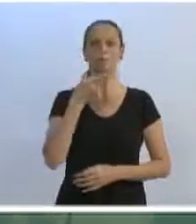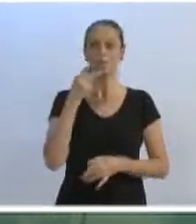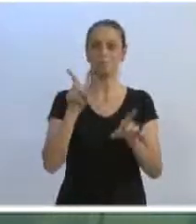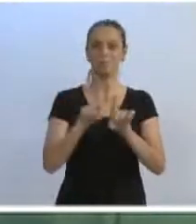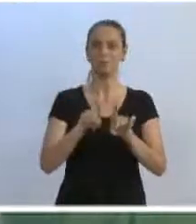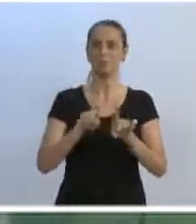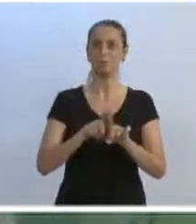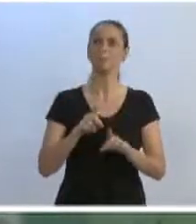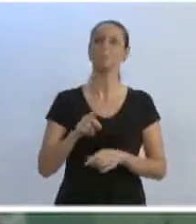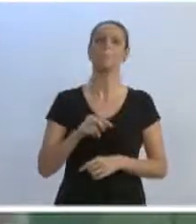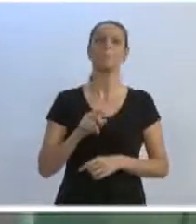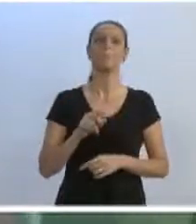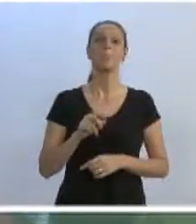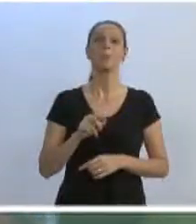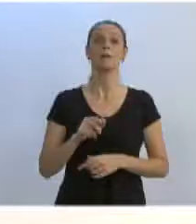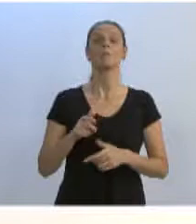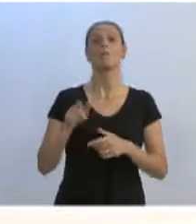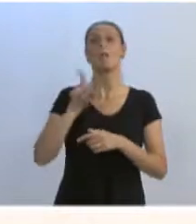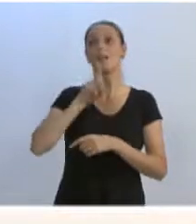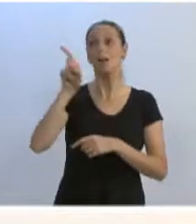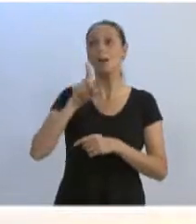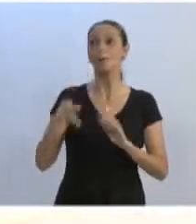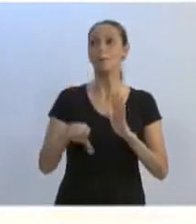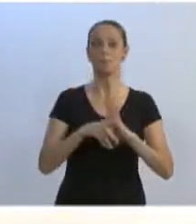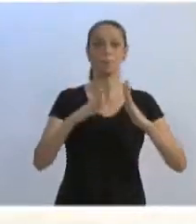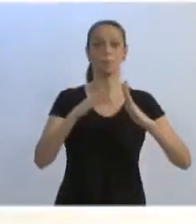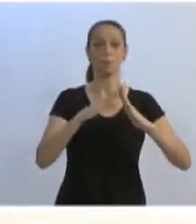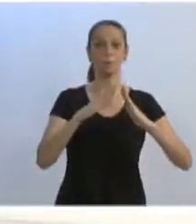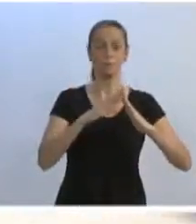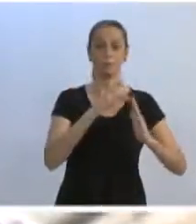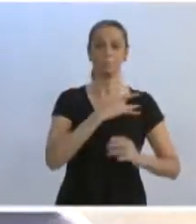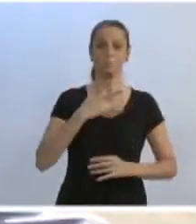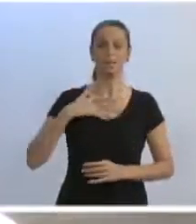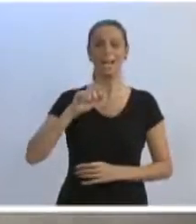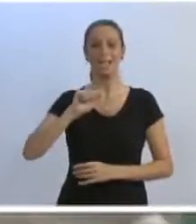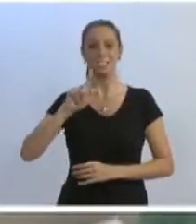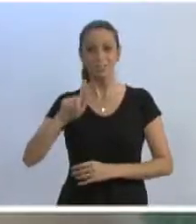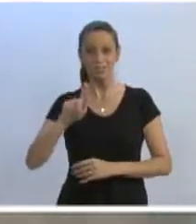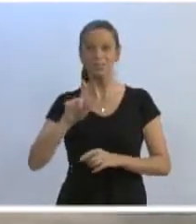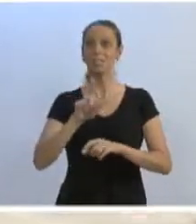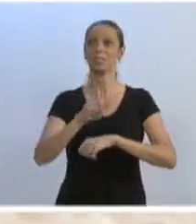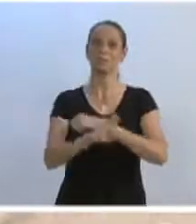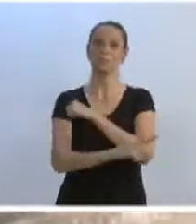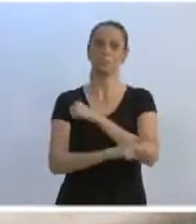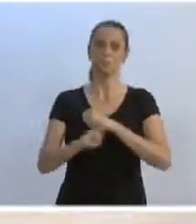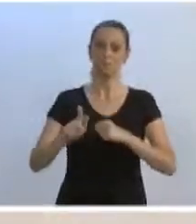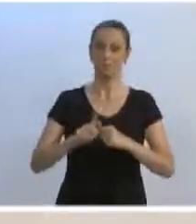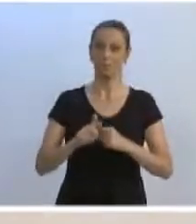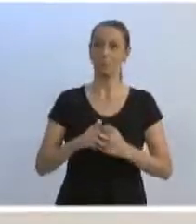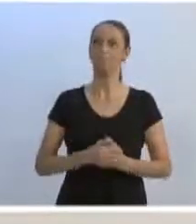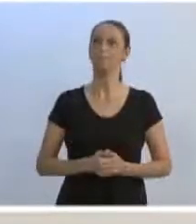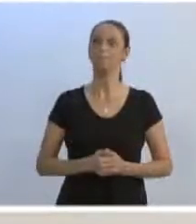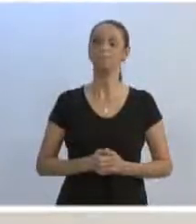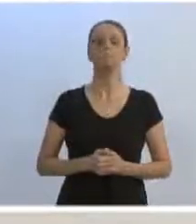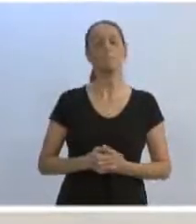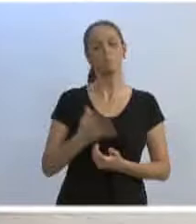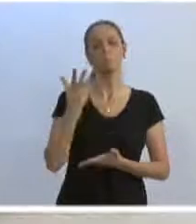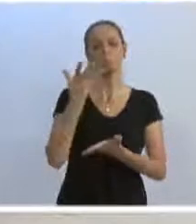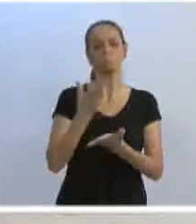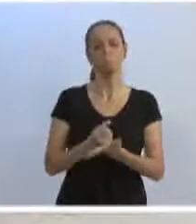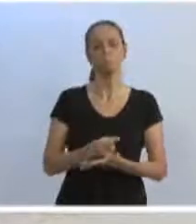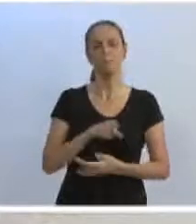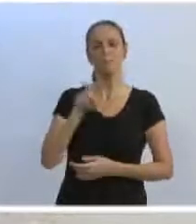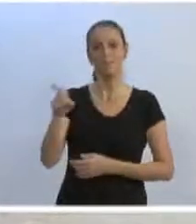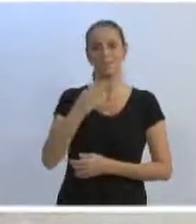que foi realizado, na verdade, no AG do Garcia. Eu quero contar um pouco dessa história. Porque, ano passado, recebi o Felipe Krim, e faço esse registro ao Felipe